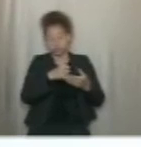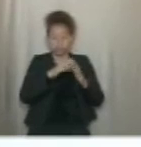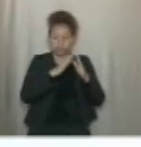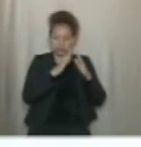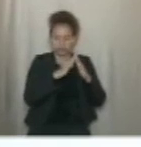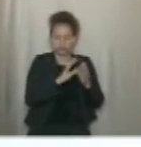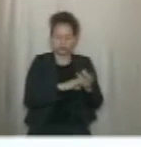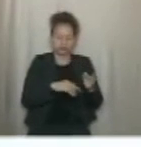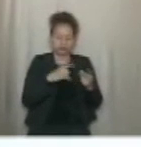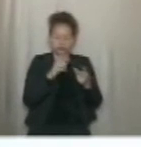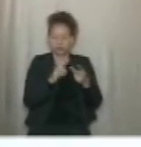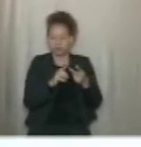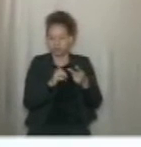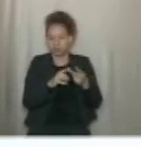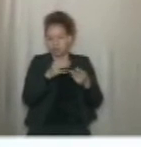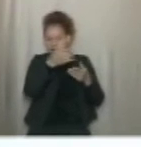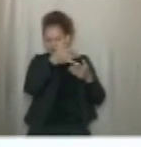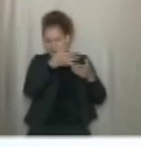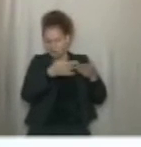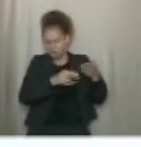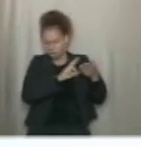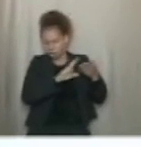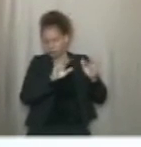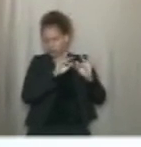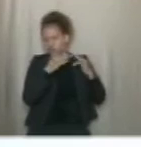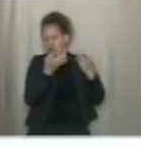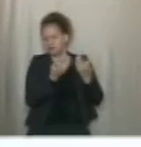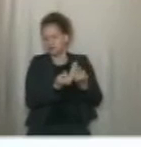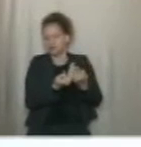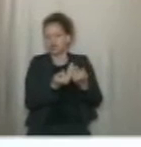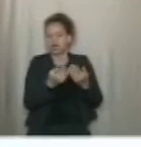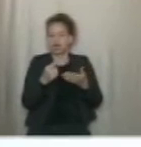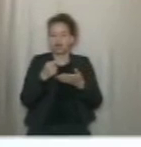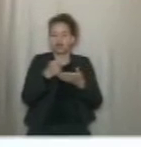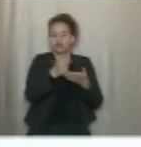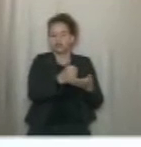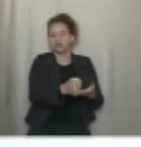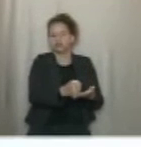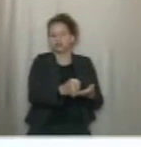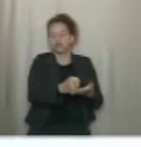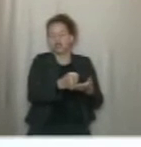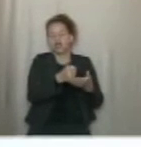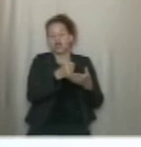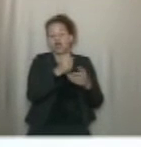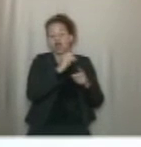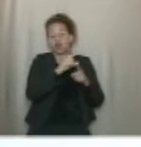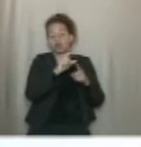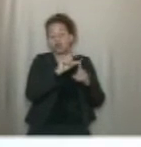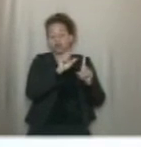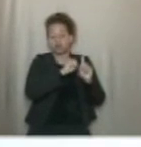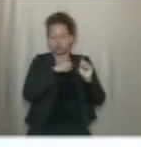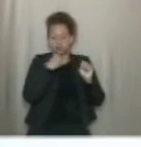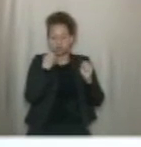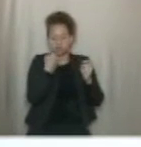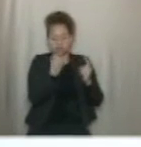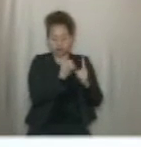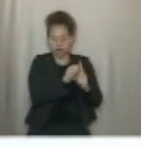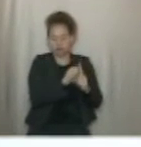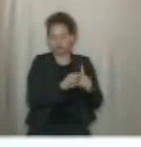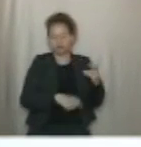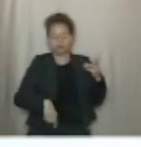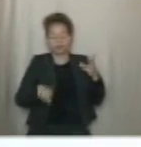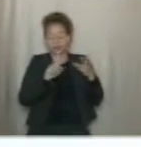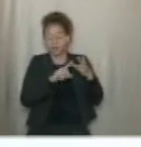ponto, a lista das famílias beneficiadas pelo aluguel social. Terceiro